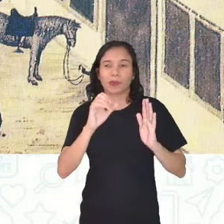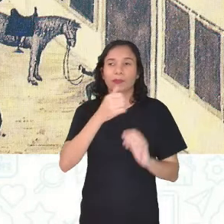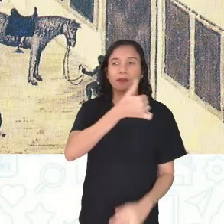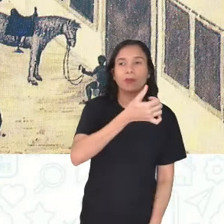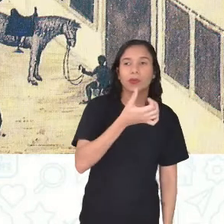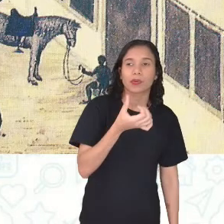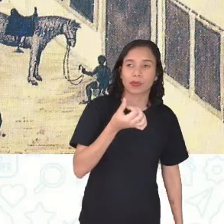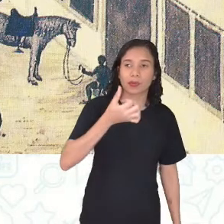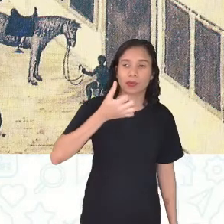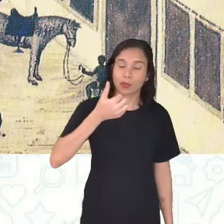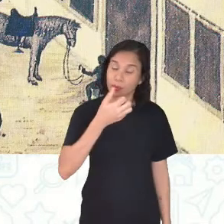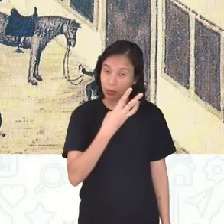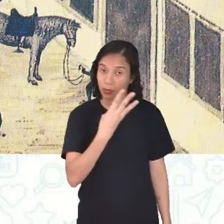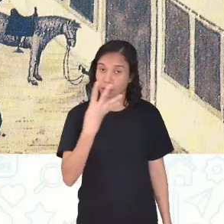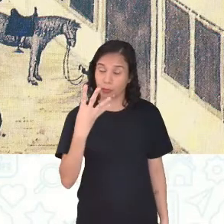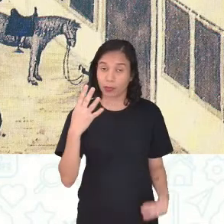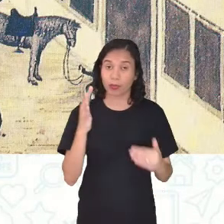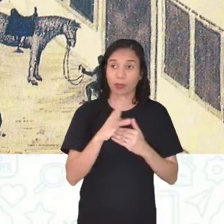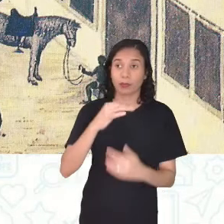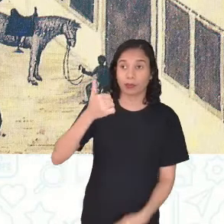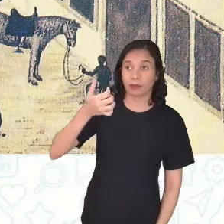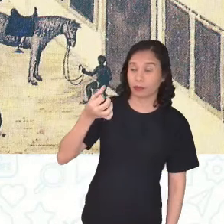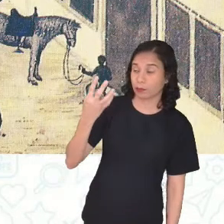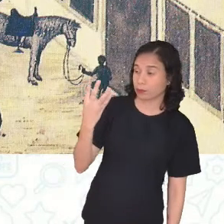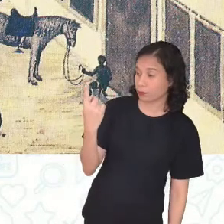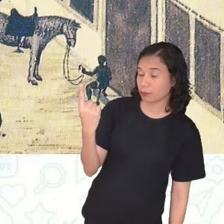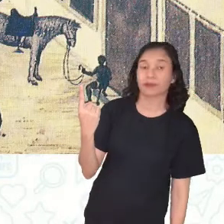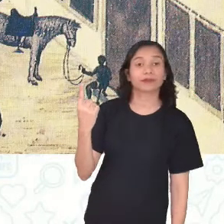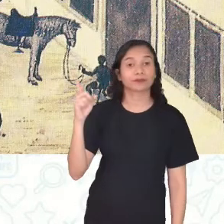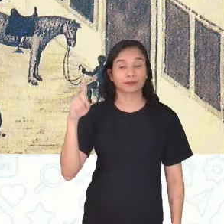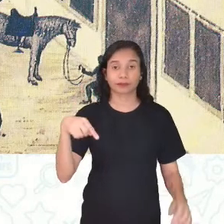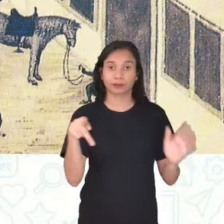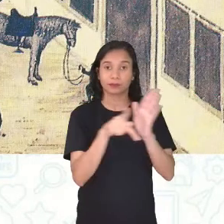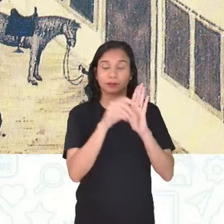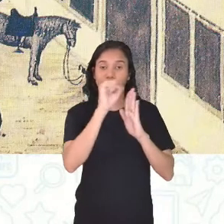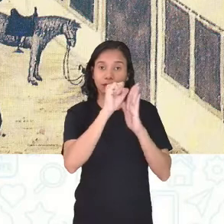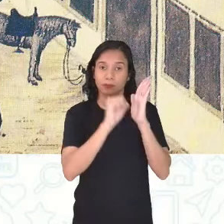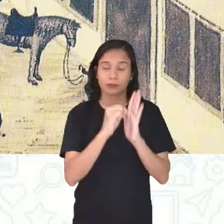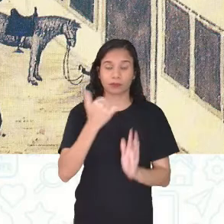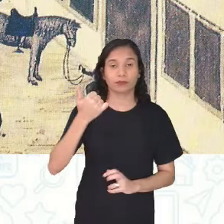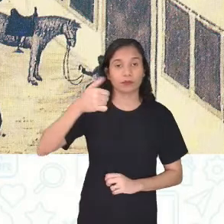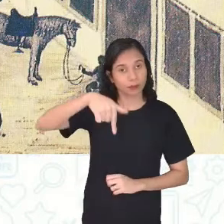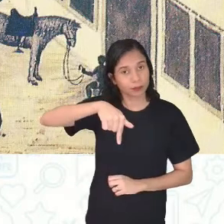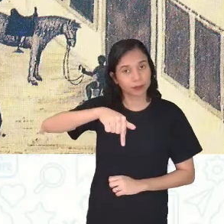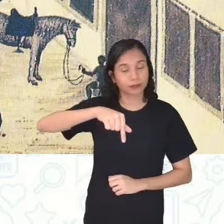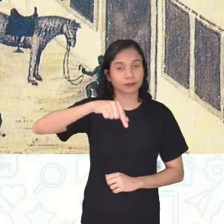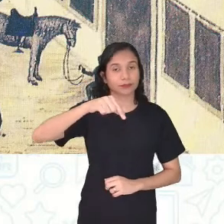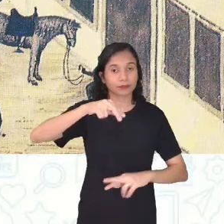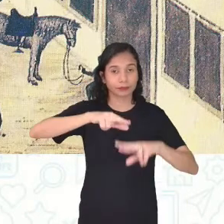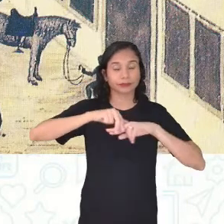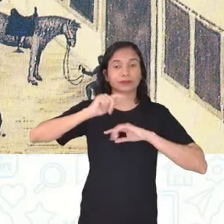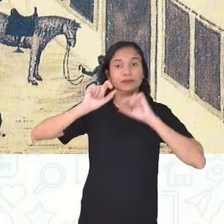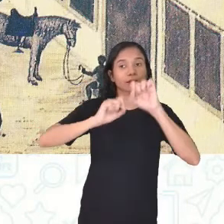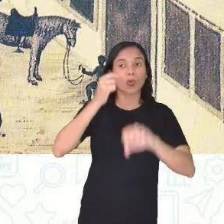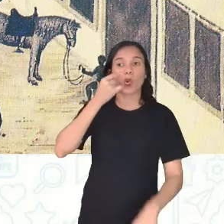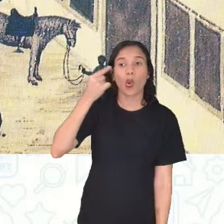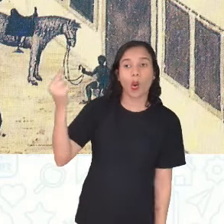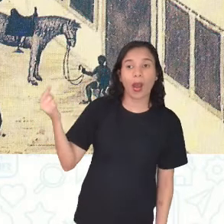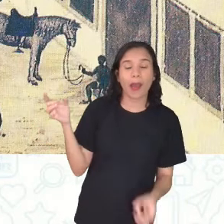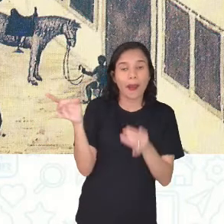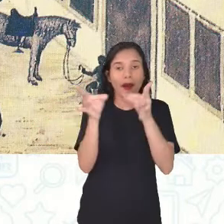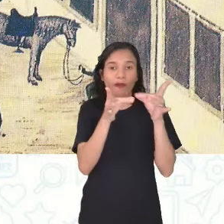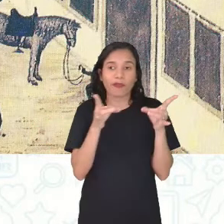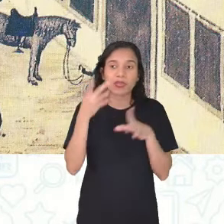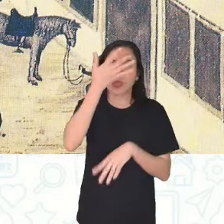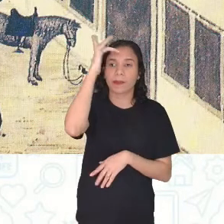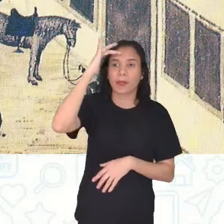de 1634 e 1641, né? Ali do século XVII. E aí, olha aí o comércio de